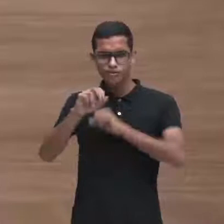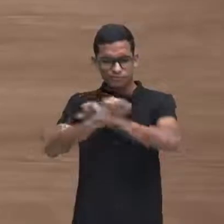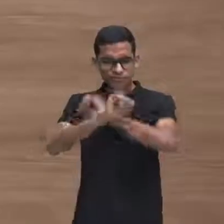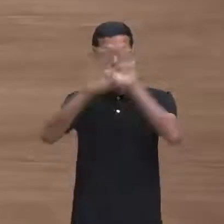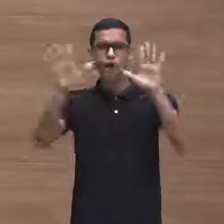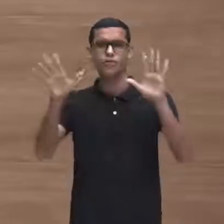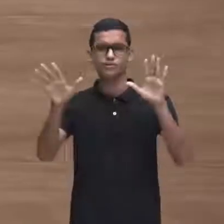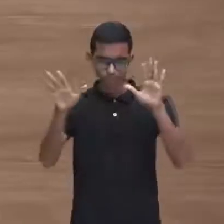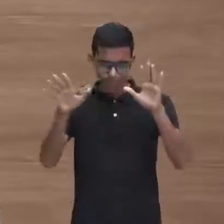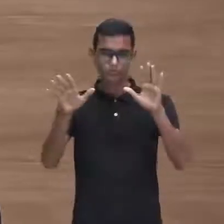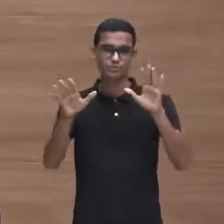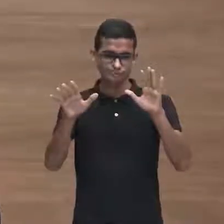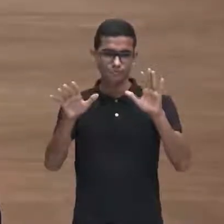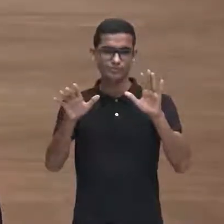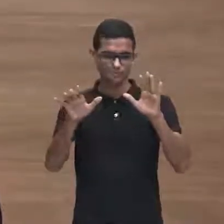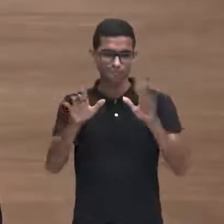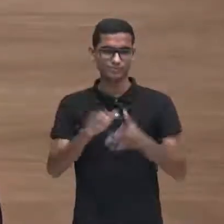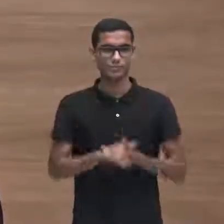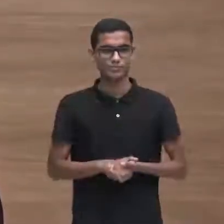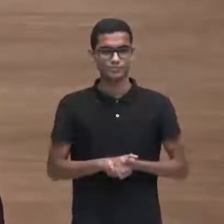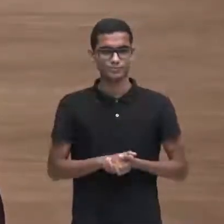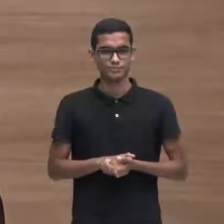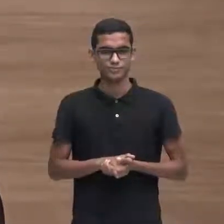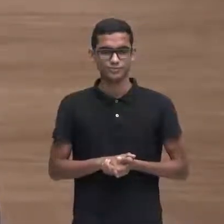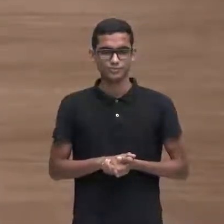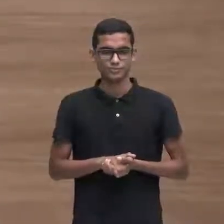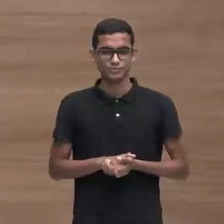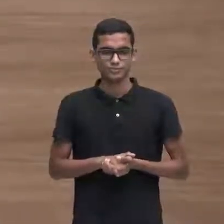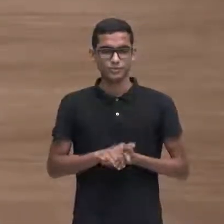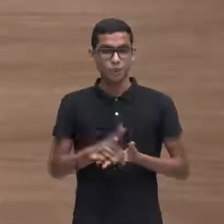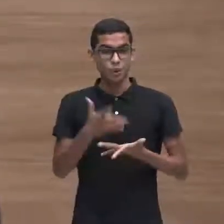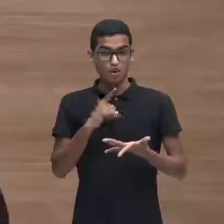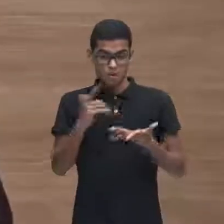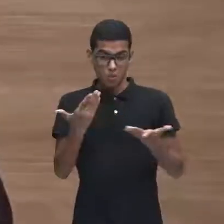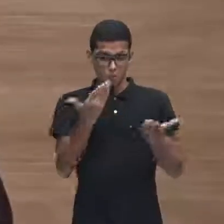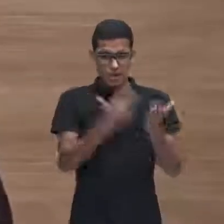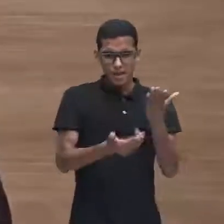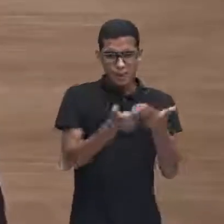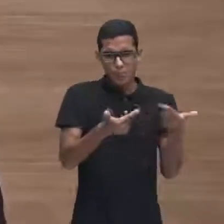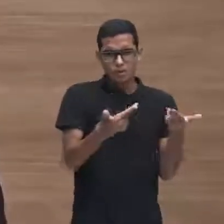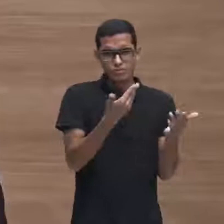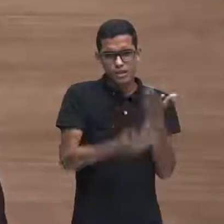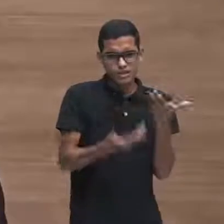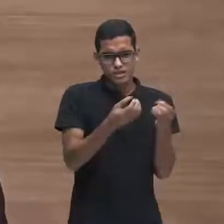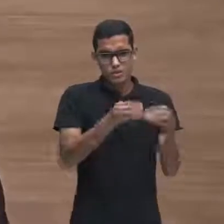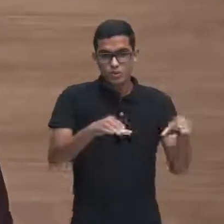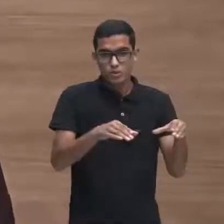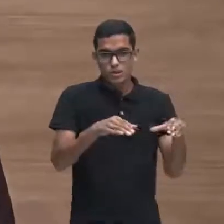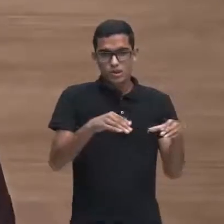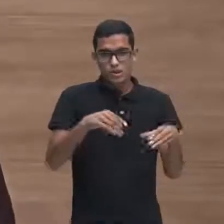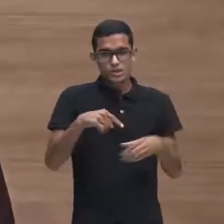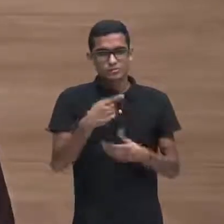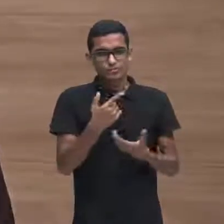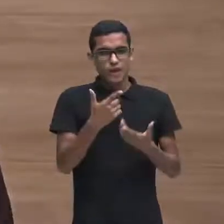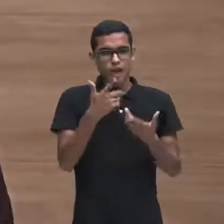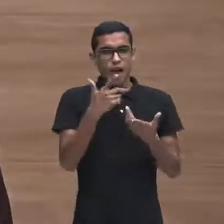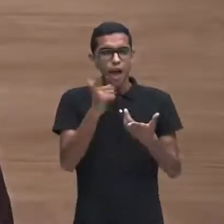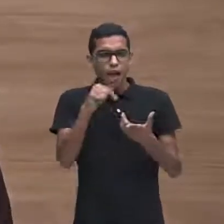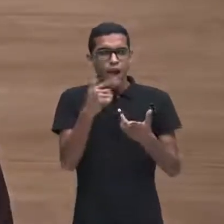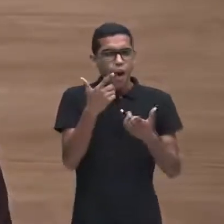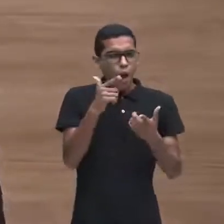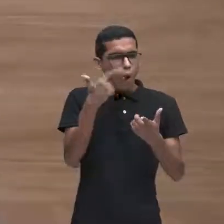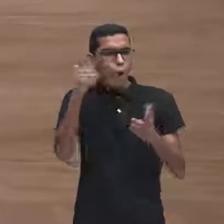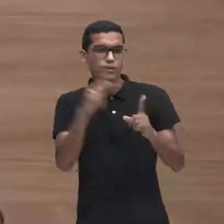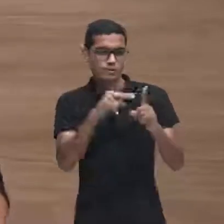perdas é outro aspecto não é lidar com perdas nós não fomos educados para lidar com perdas então a perda do